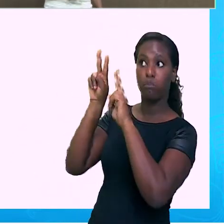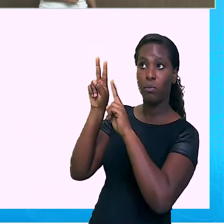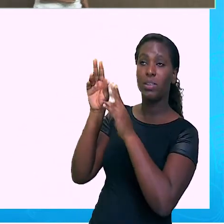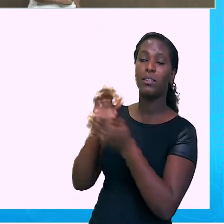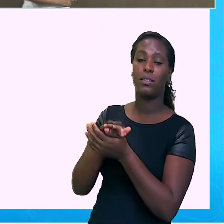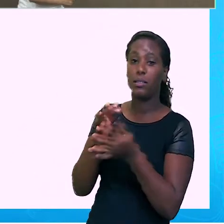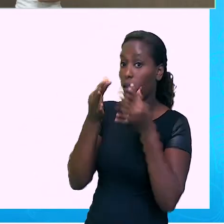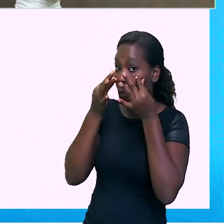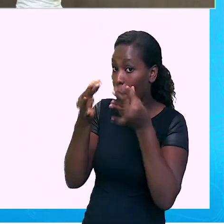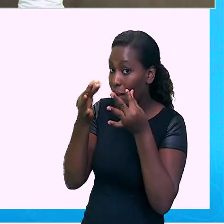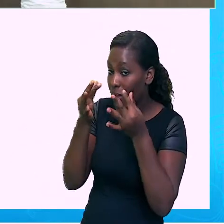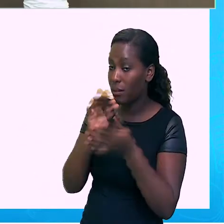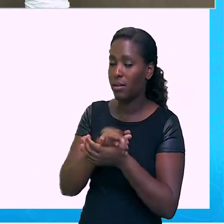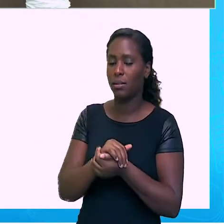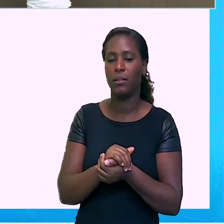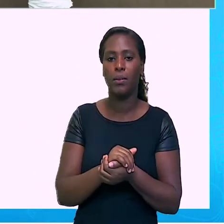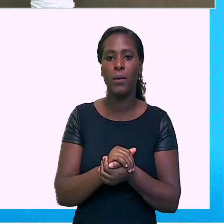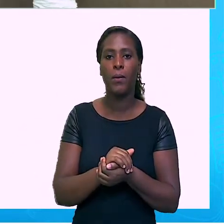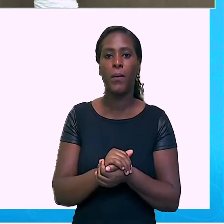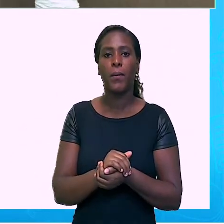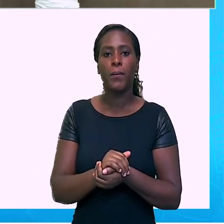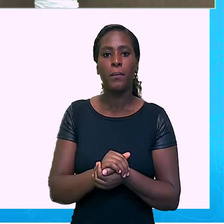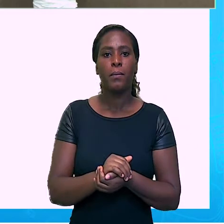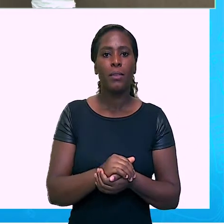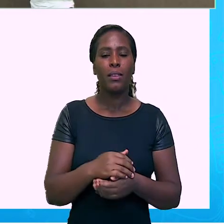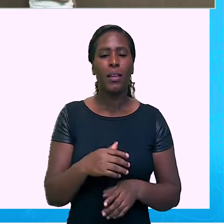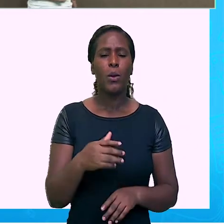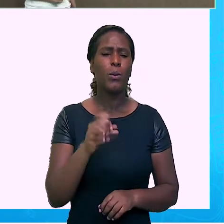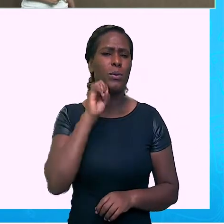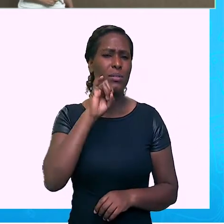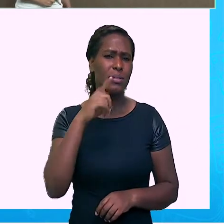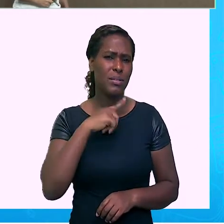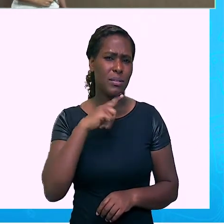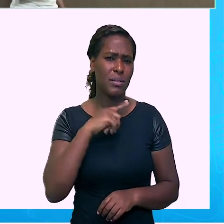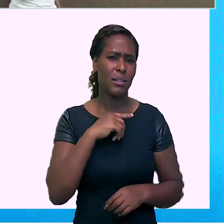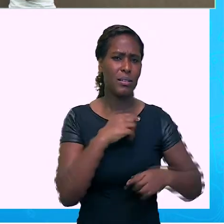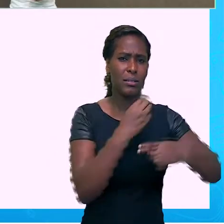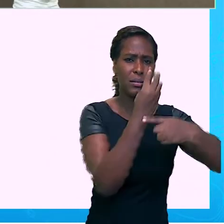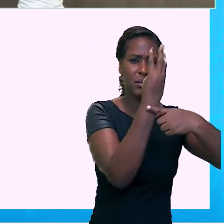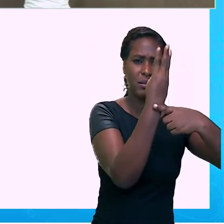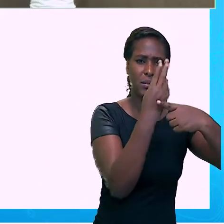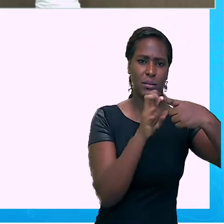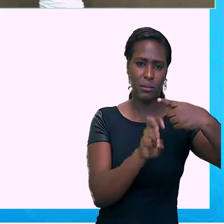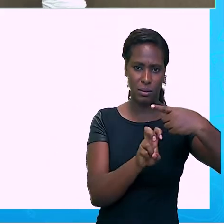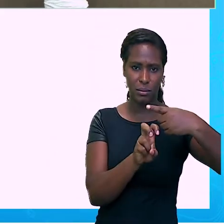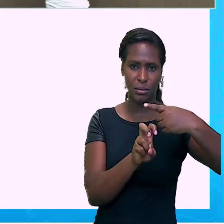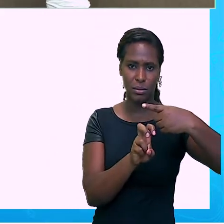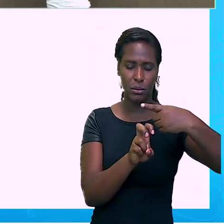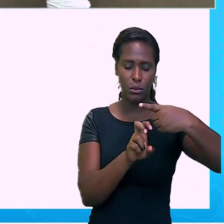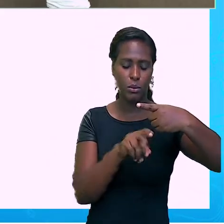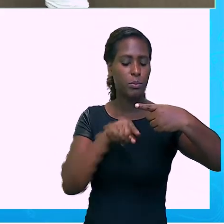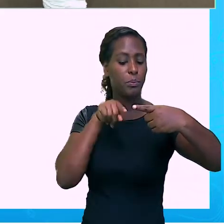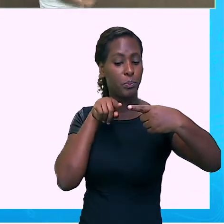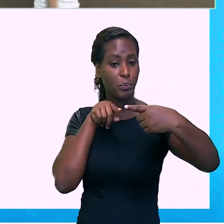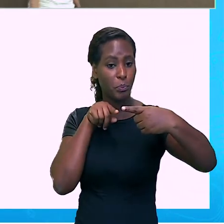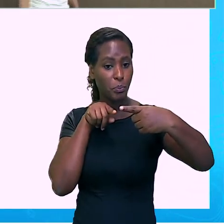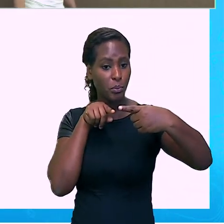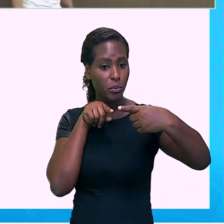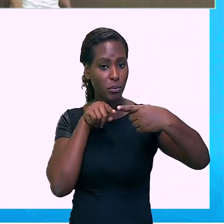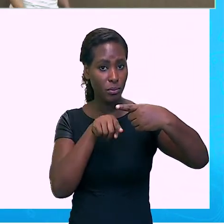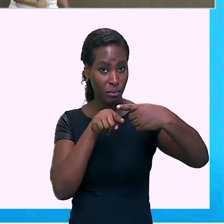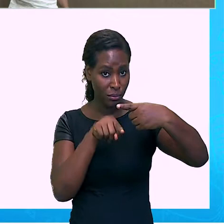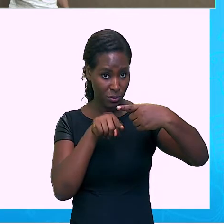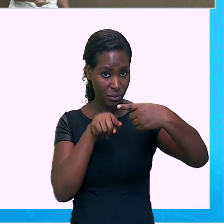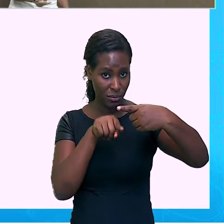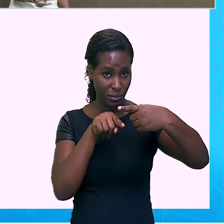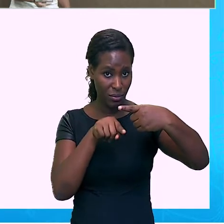racionais. Eu tenho aqui 3 quintos. Meu expoente é negativo.